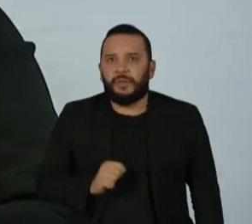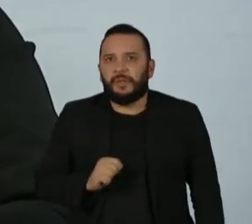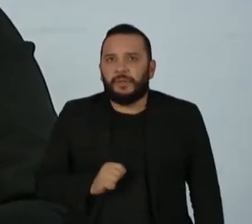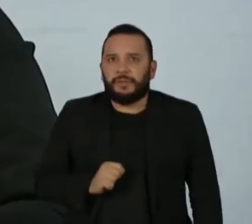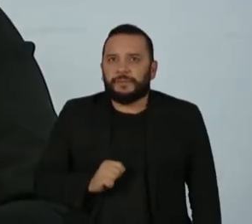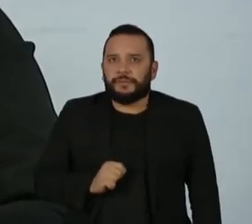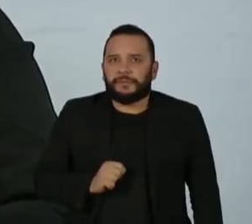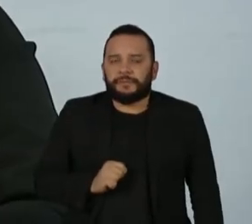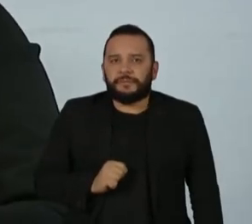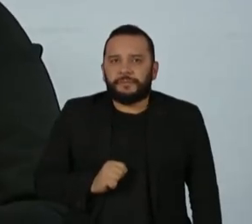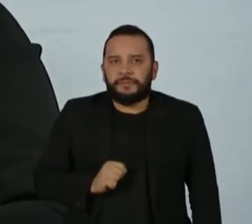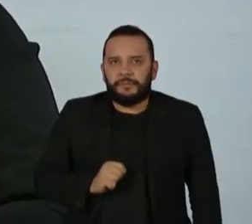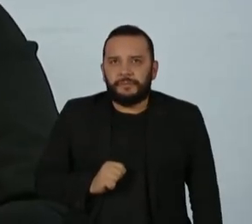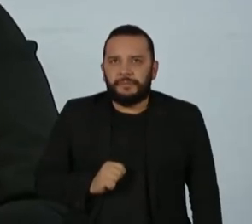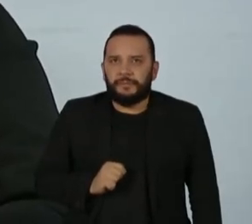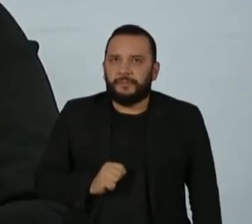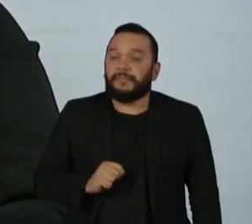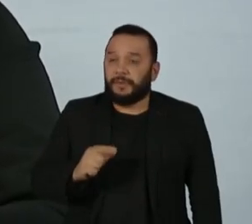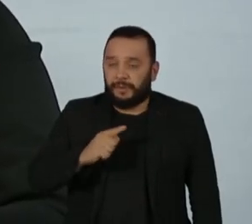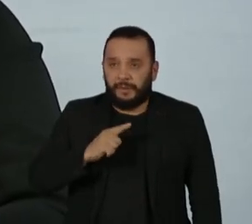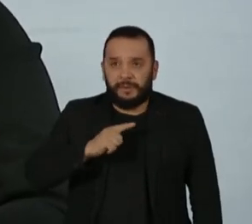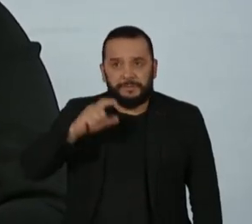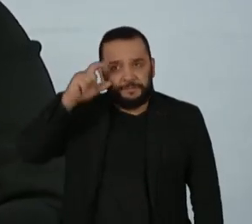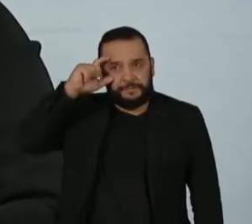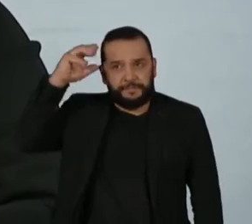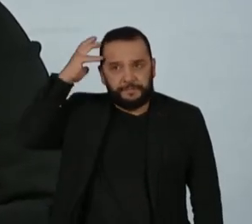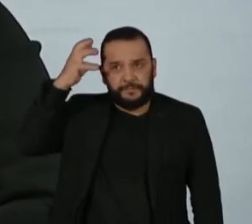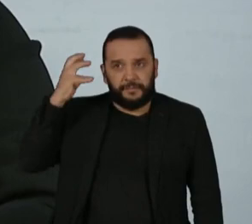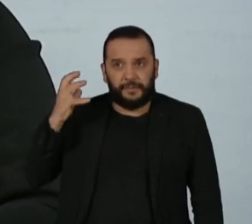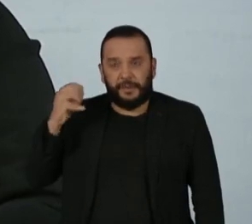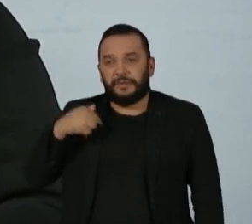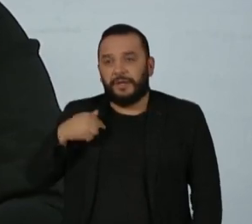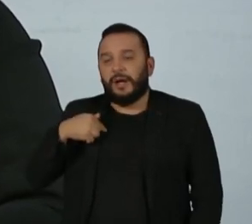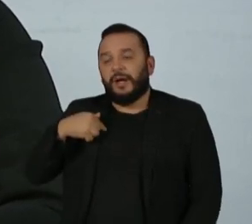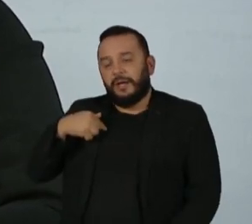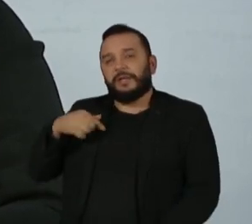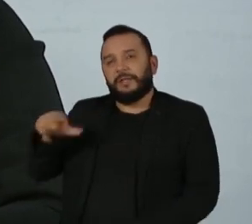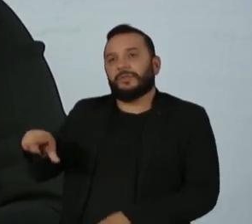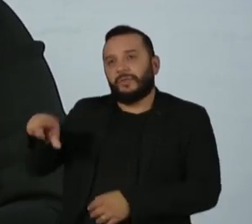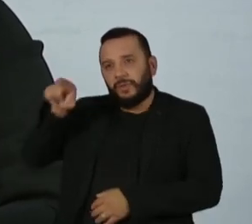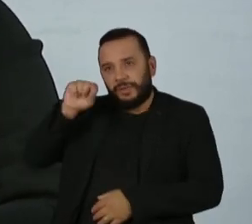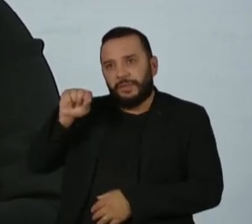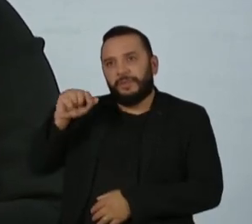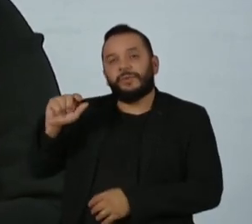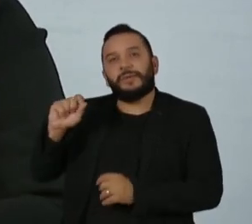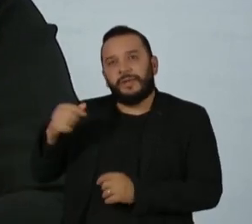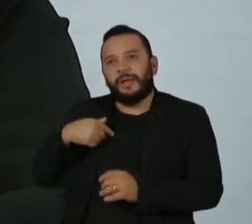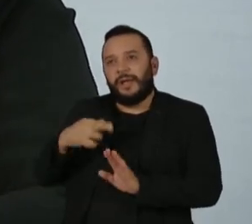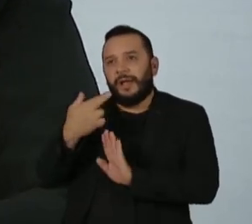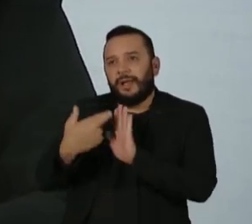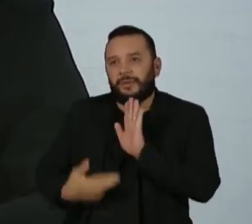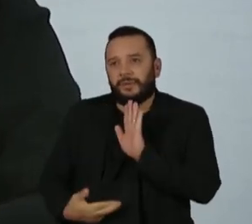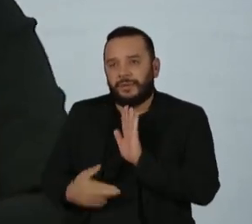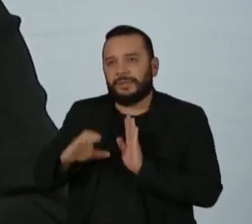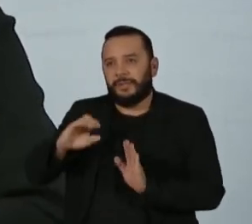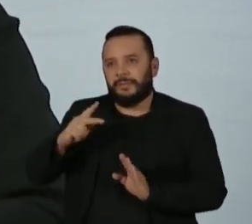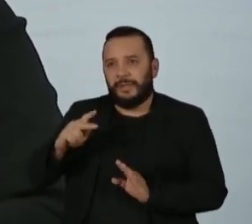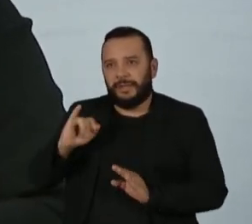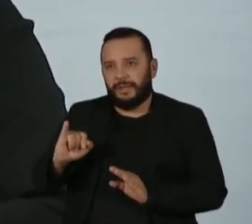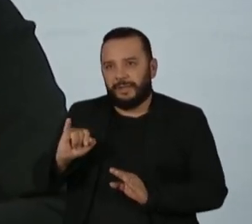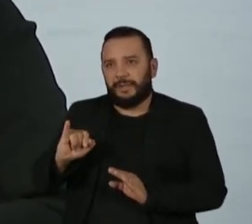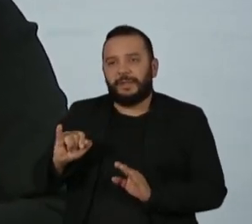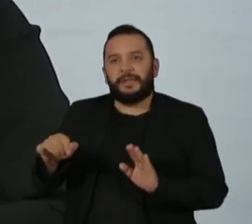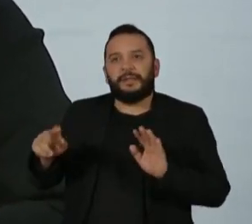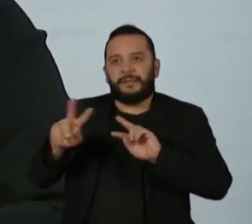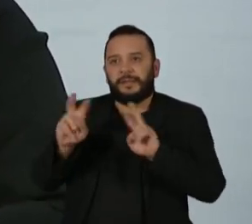quando o Ricardo Salles, escolhido como relator do CPI do MST, como a gente estava falando no assunto do